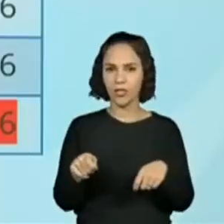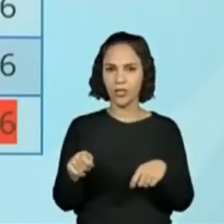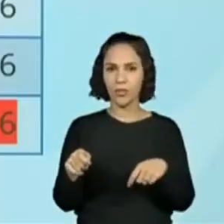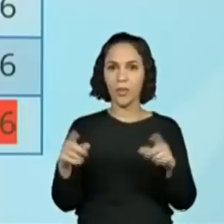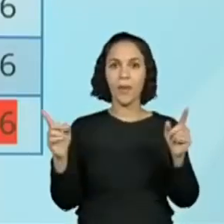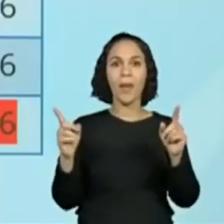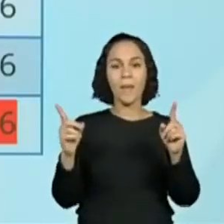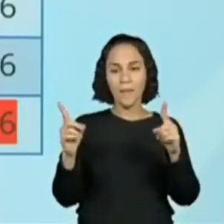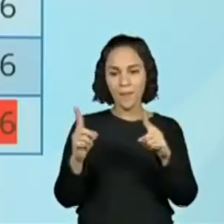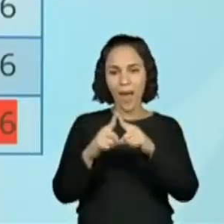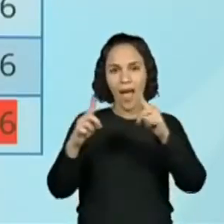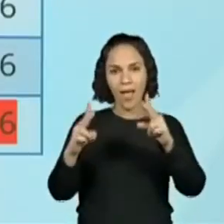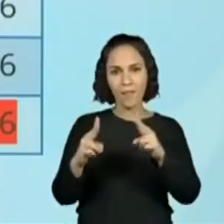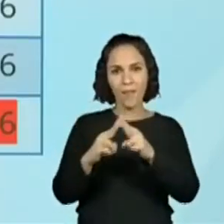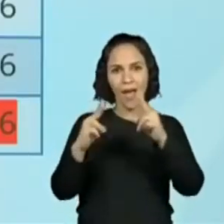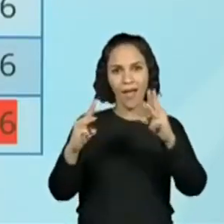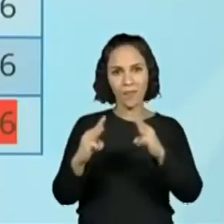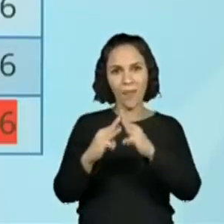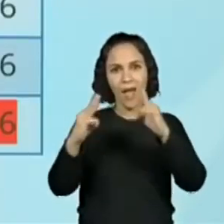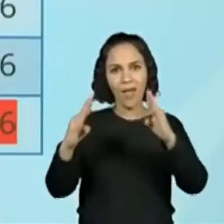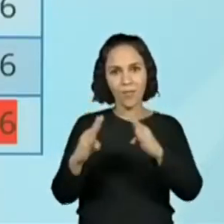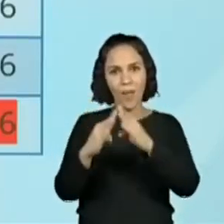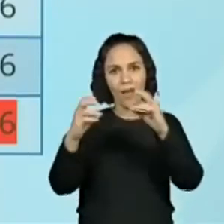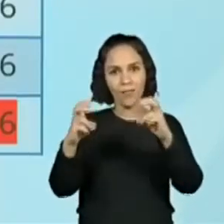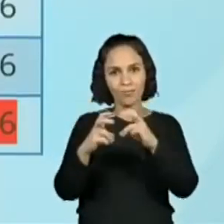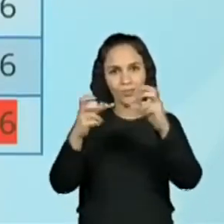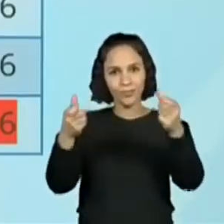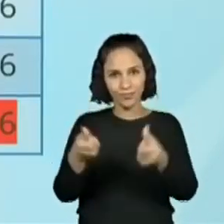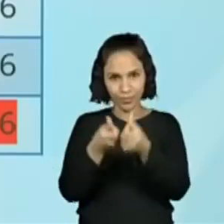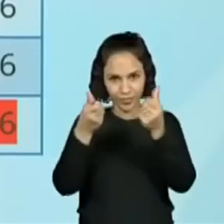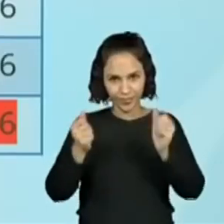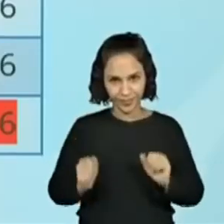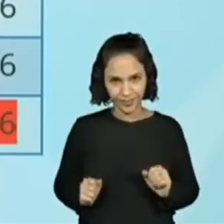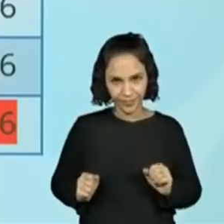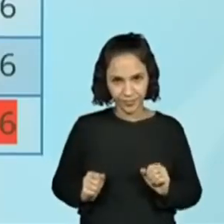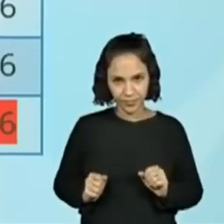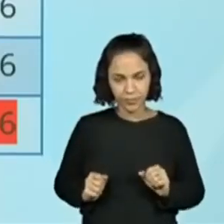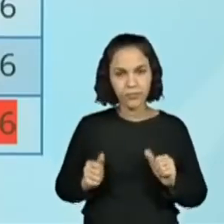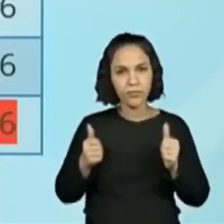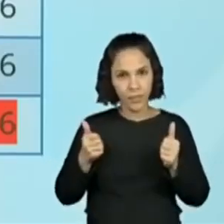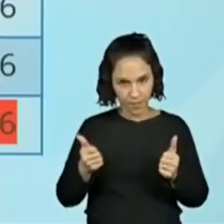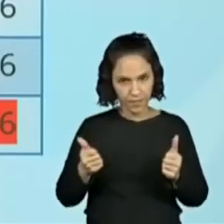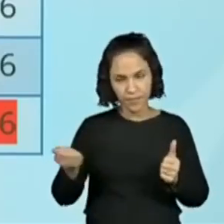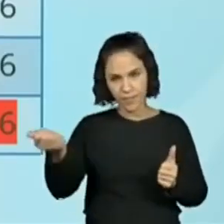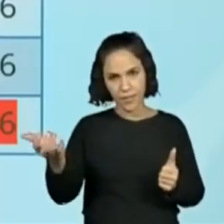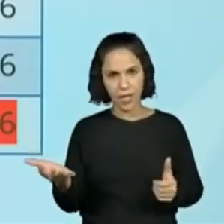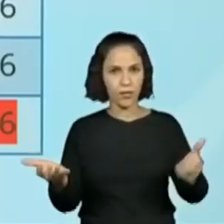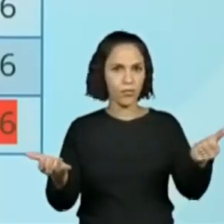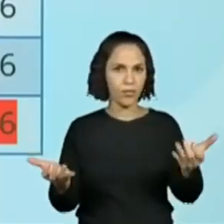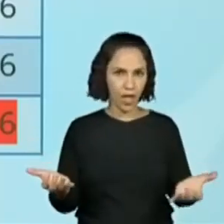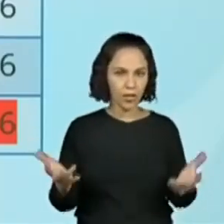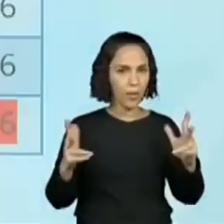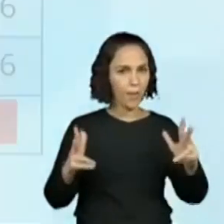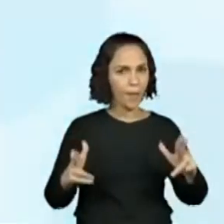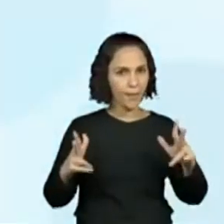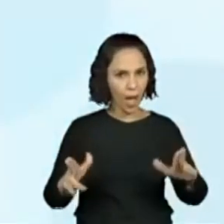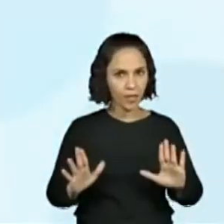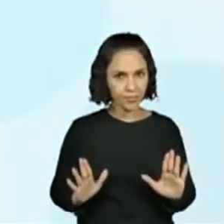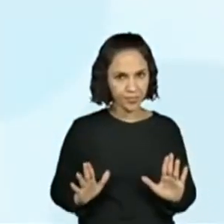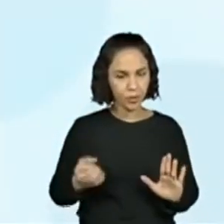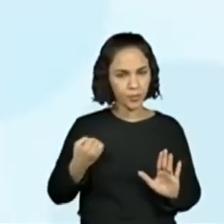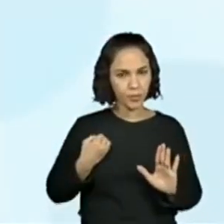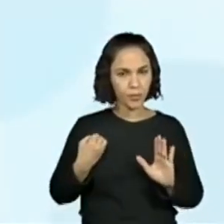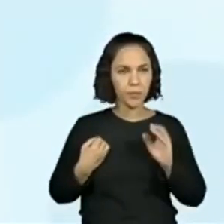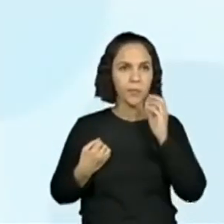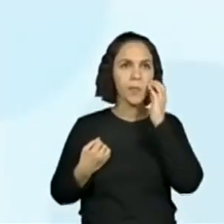sair números repetidos ao jogar dois dados. Certo? Então, vamos lá.